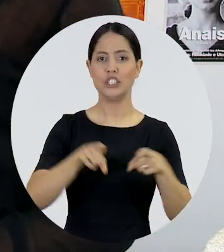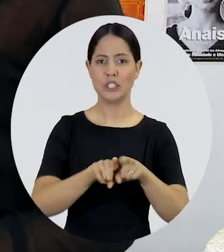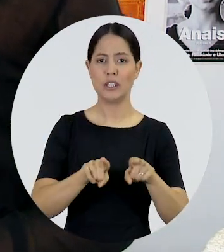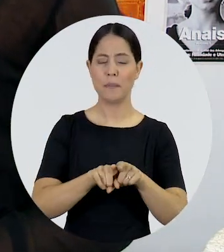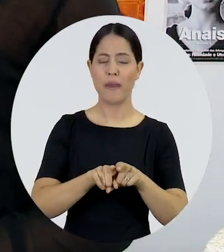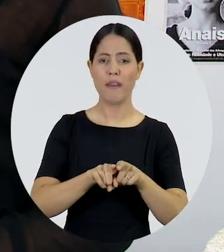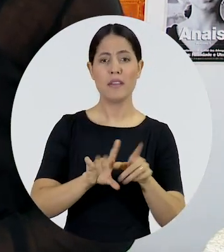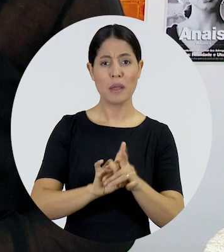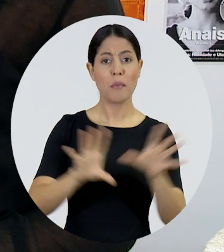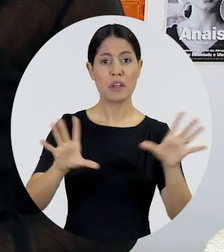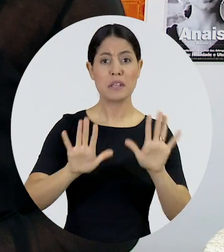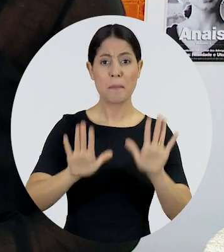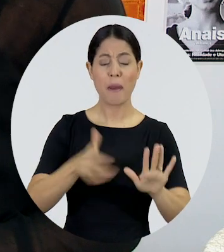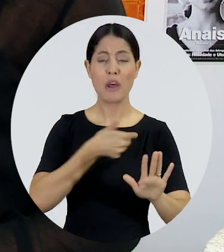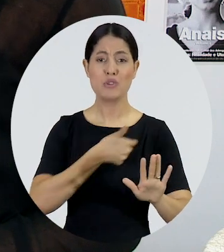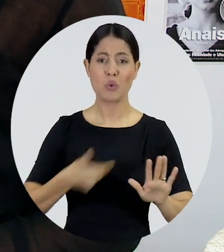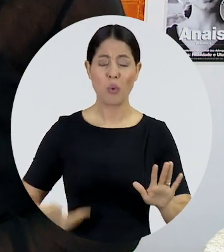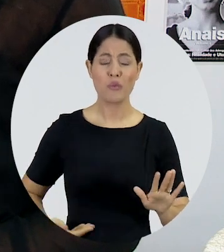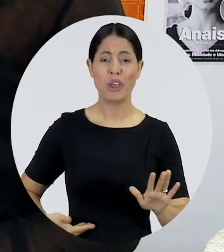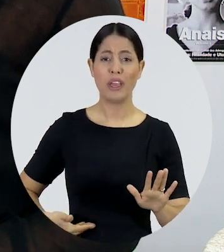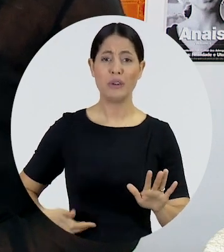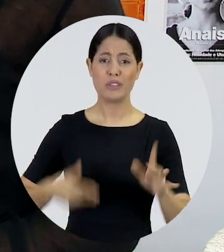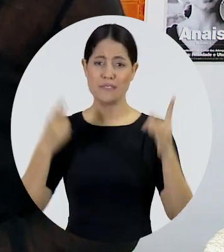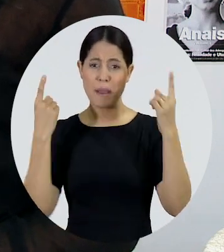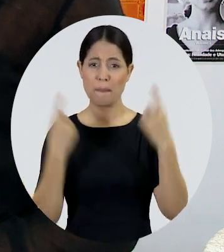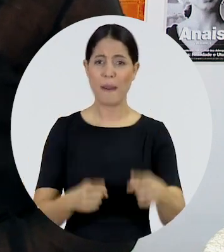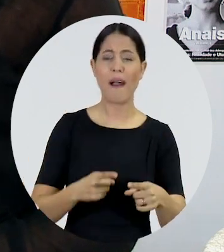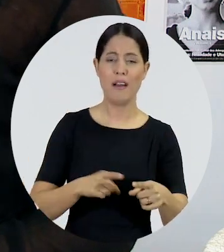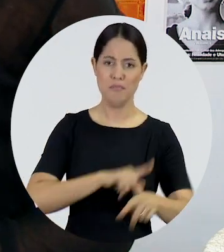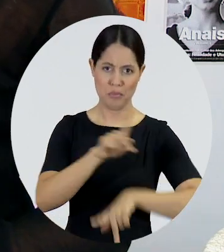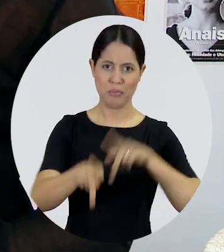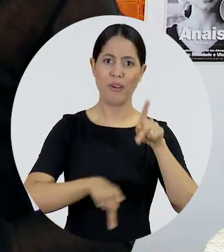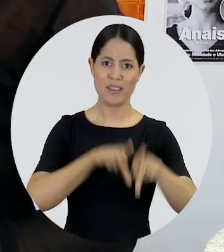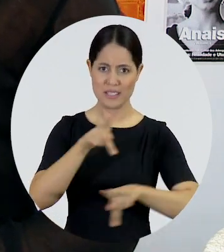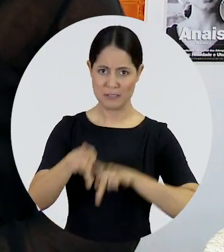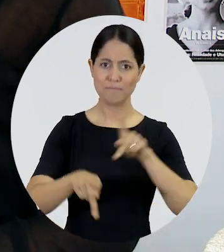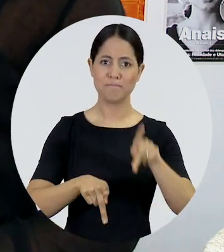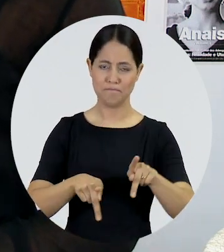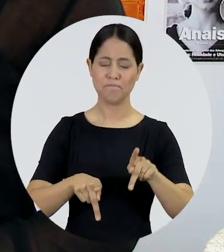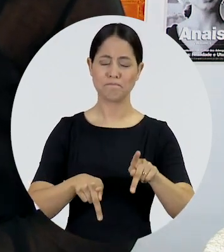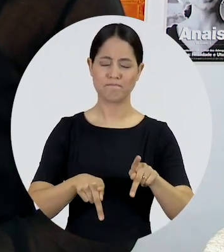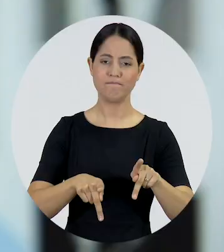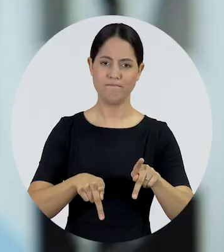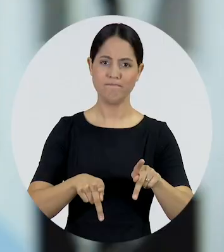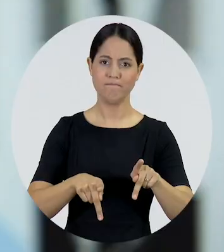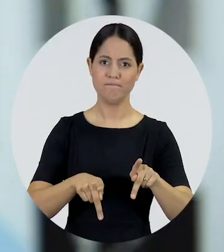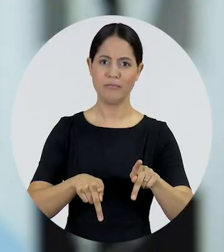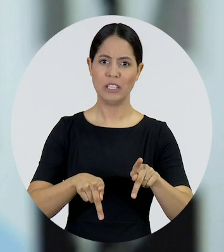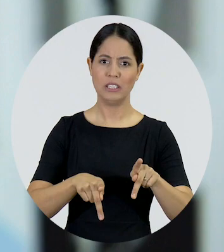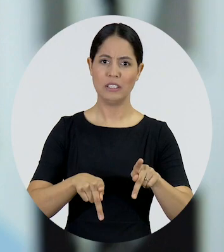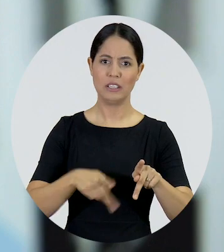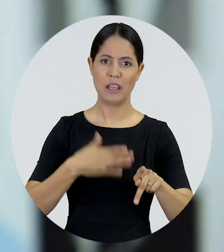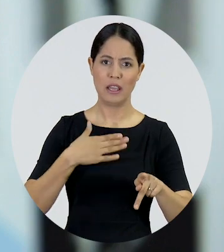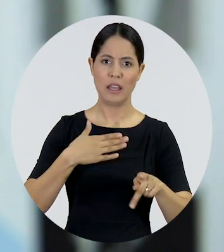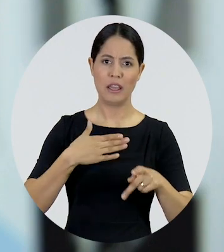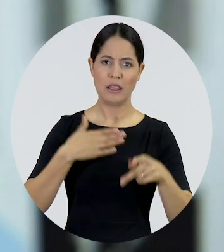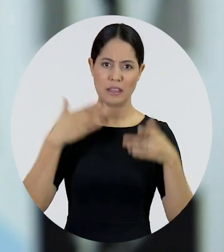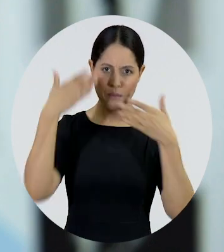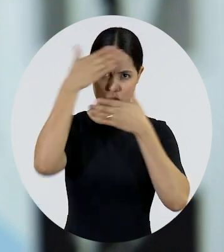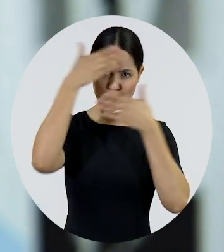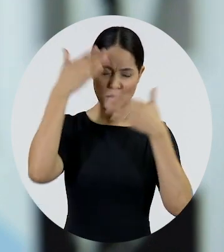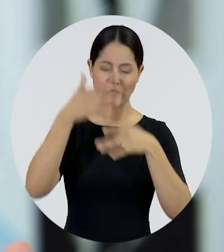um governo com viés que ataca os cidadãos muçulmanos.